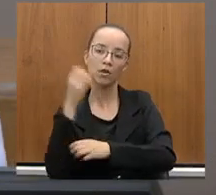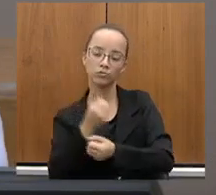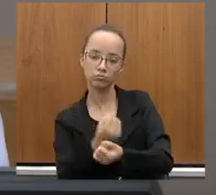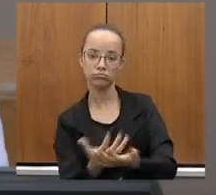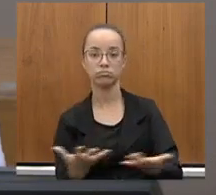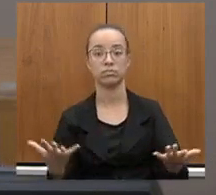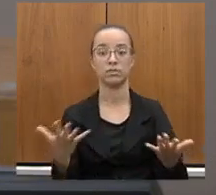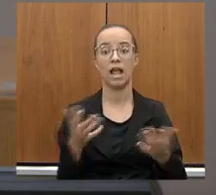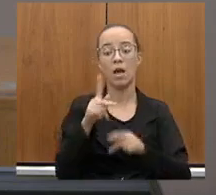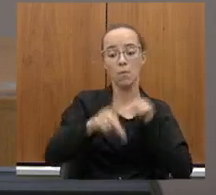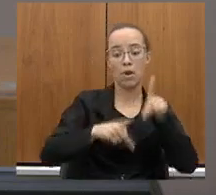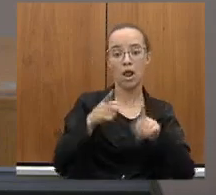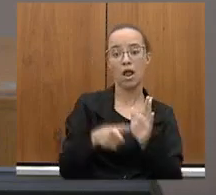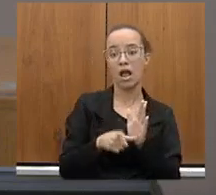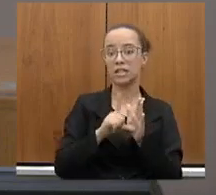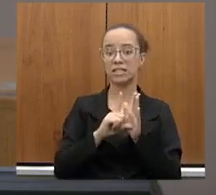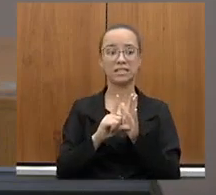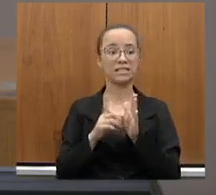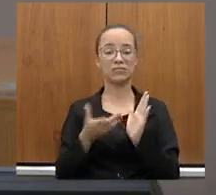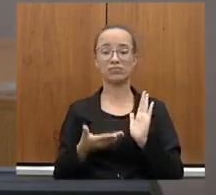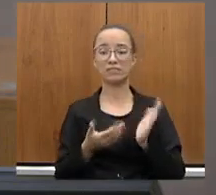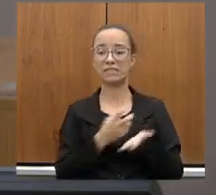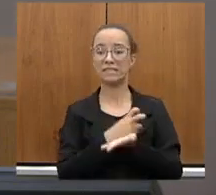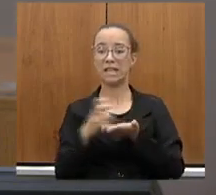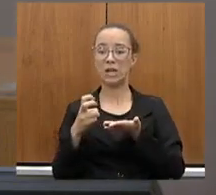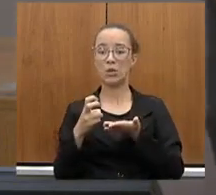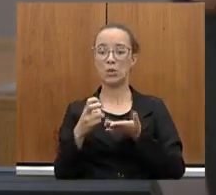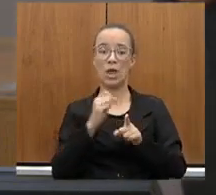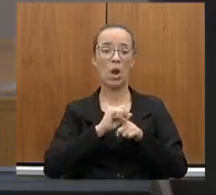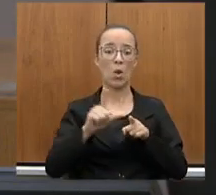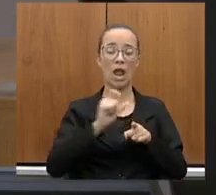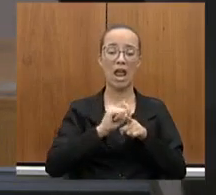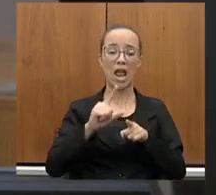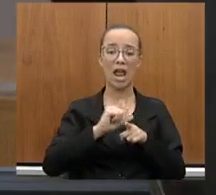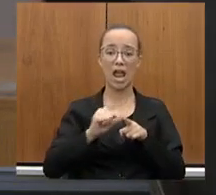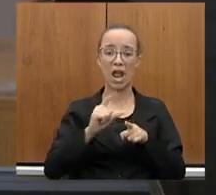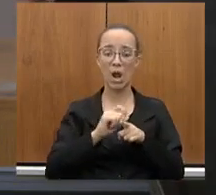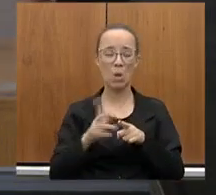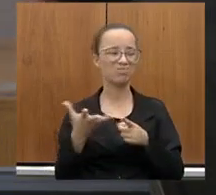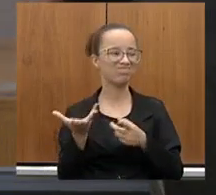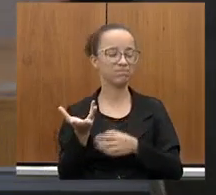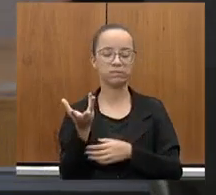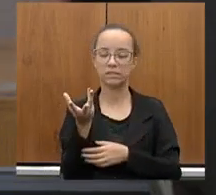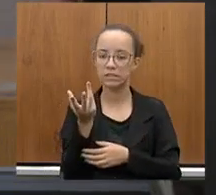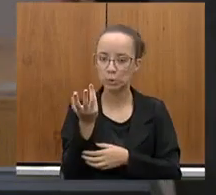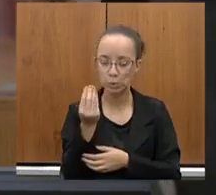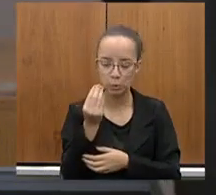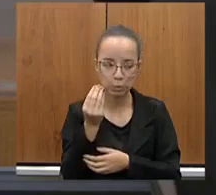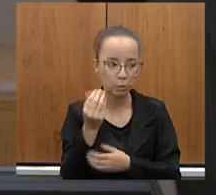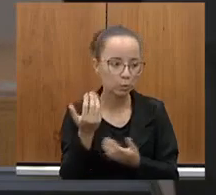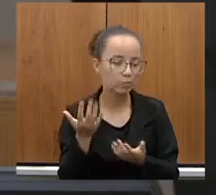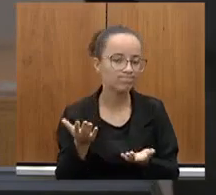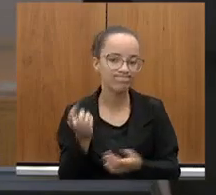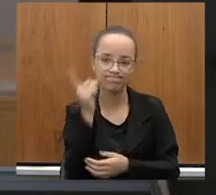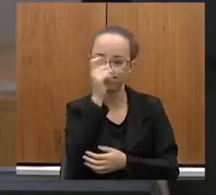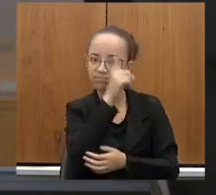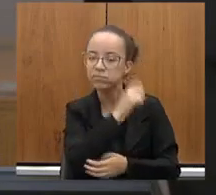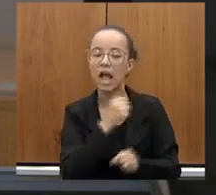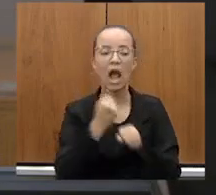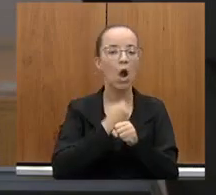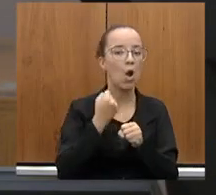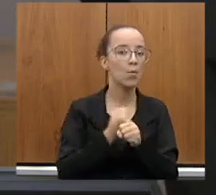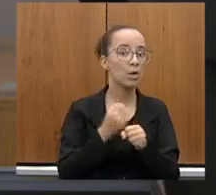população tinha sido removida, estava vivendo de aluguel social, em situação precaríssima, a obra não tinha sido